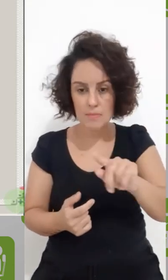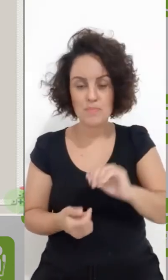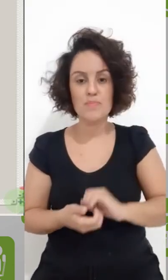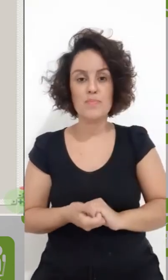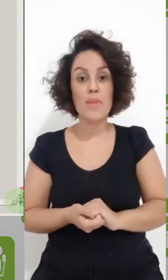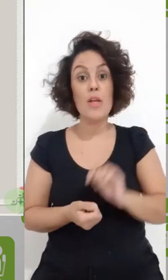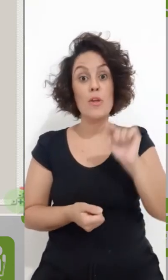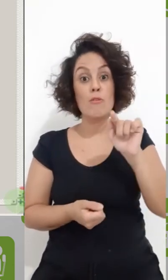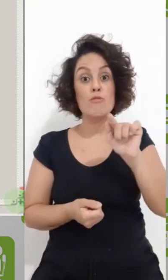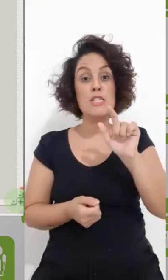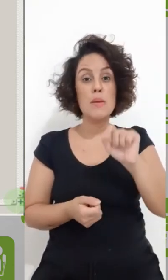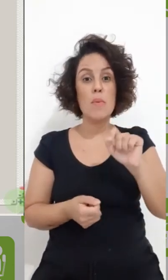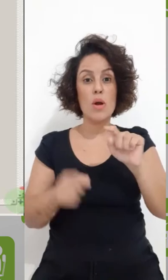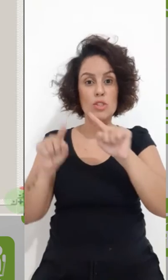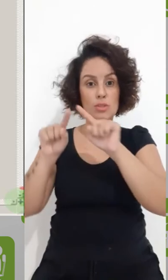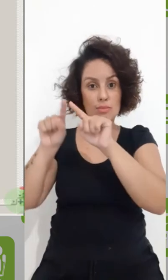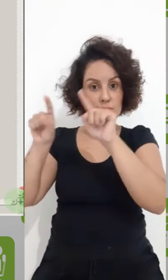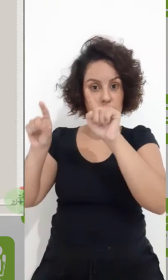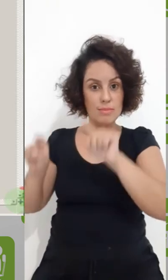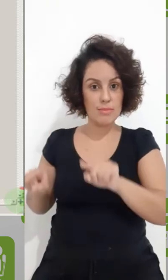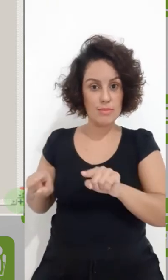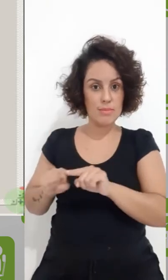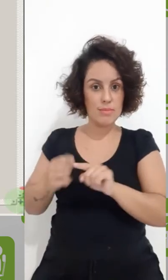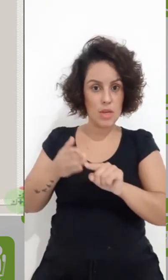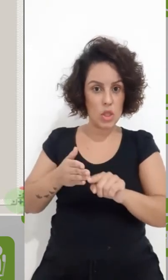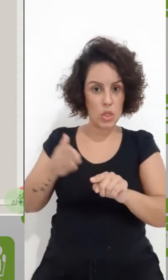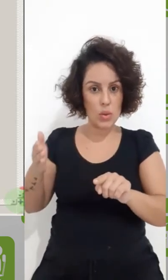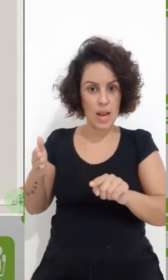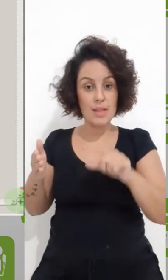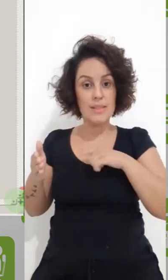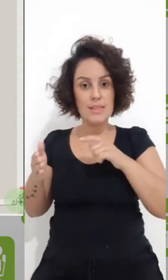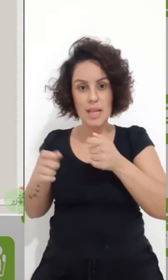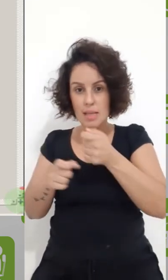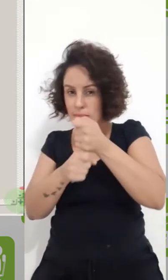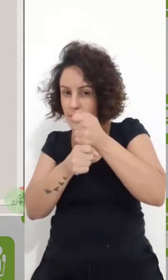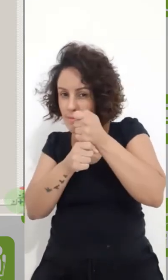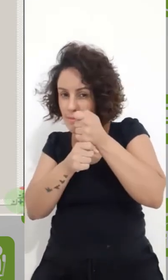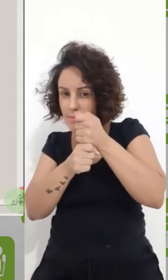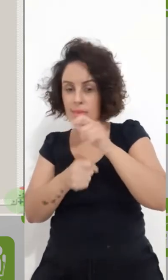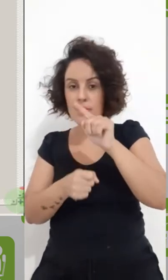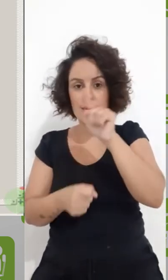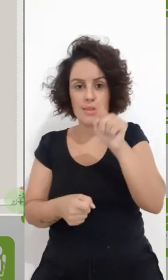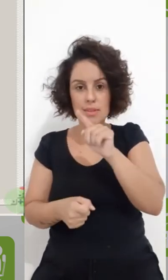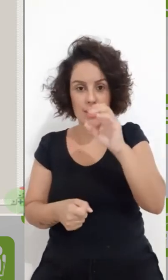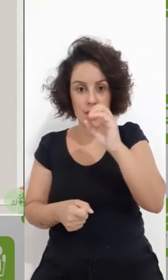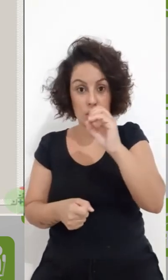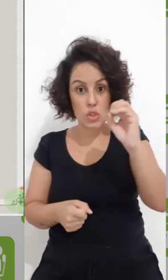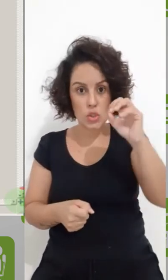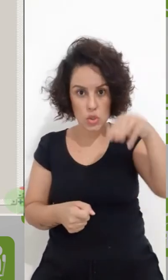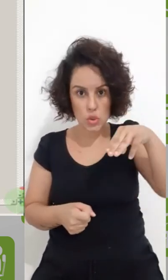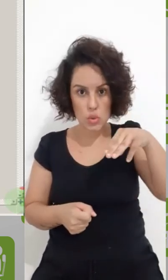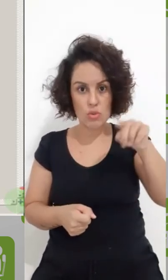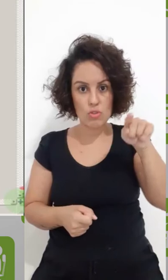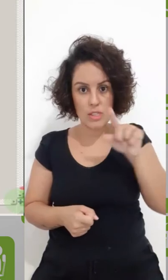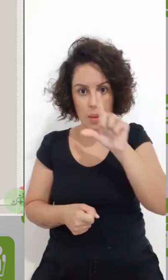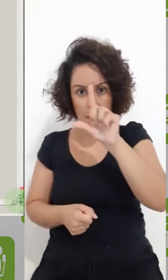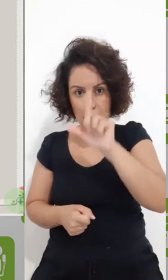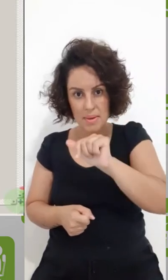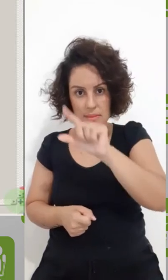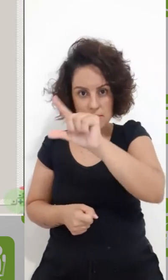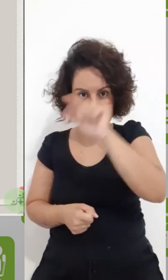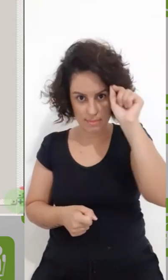Para fazer isso, eu vou utilizar a ferramenta de zoom, que está na nossa caixa de ferramentas. Clico nessa